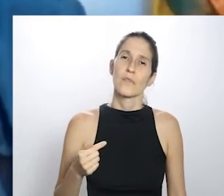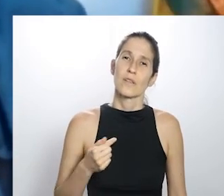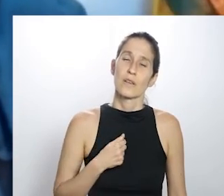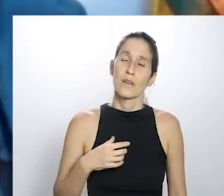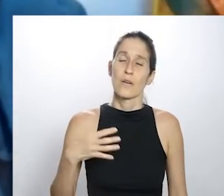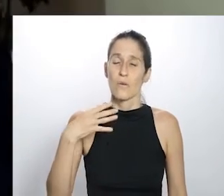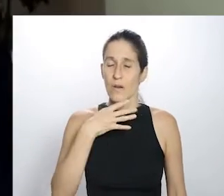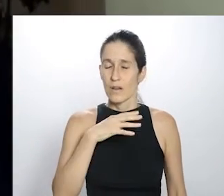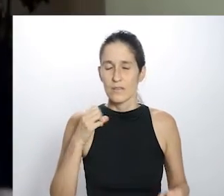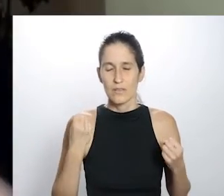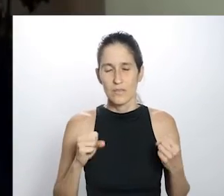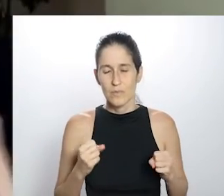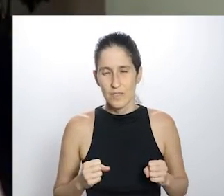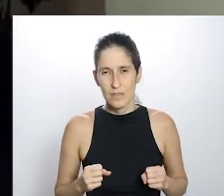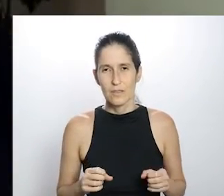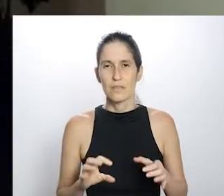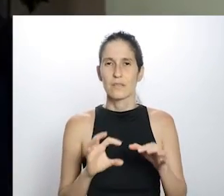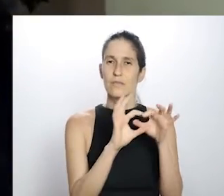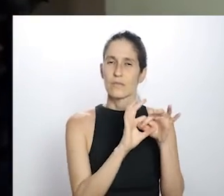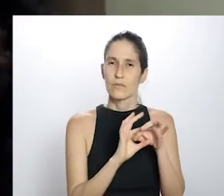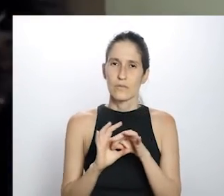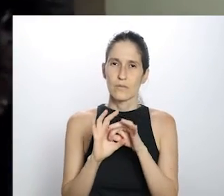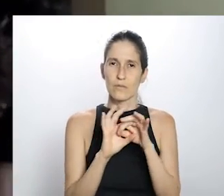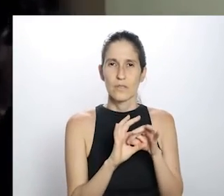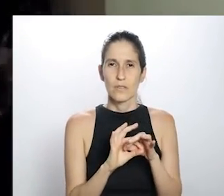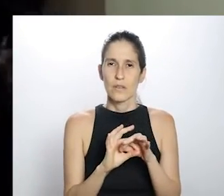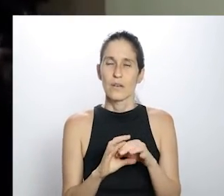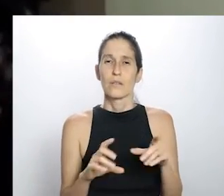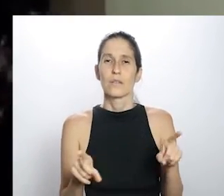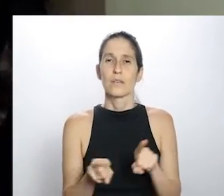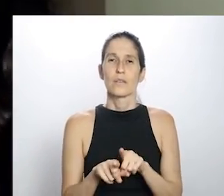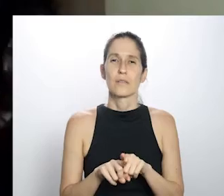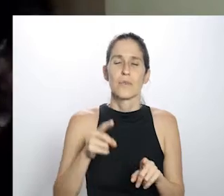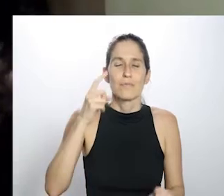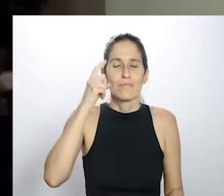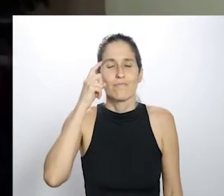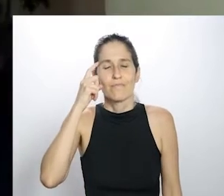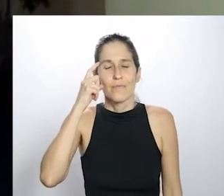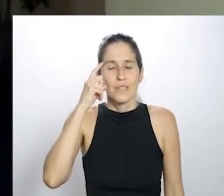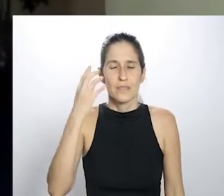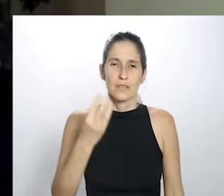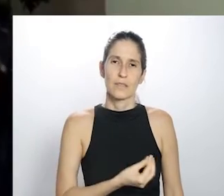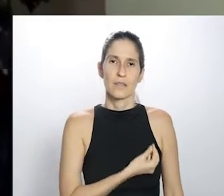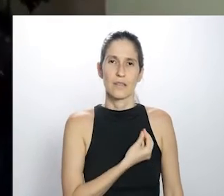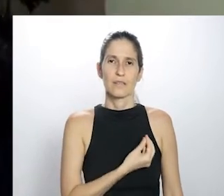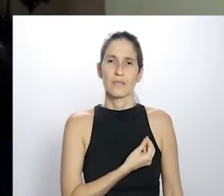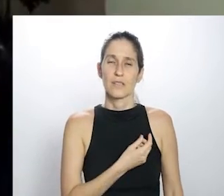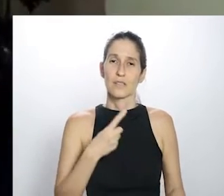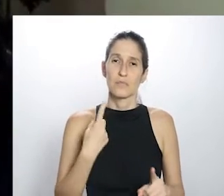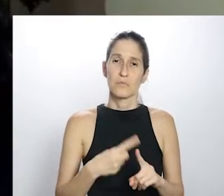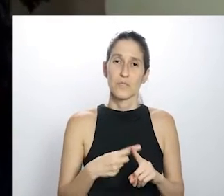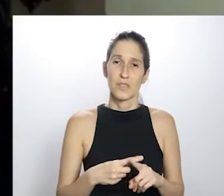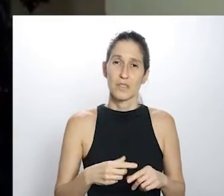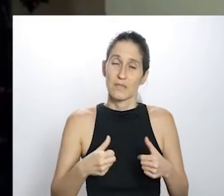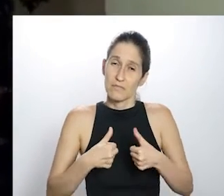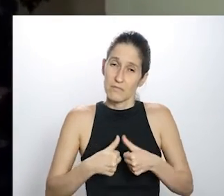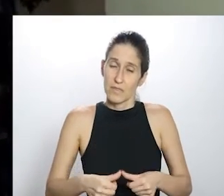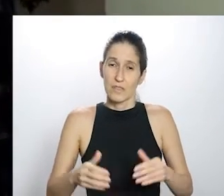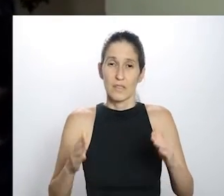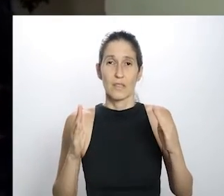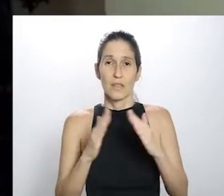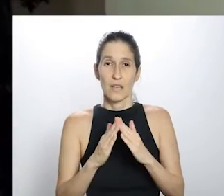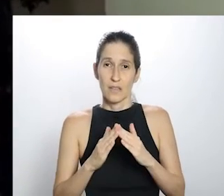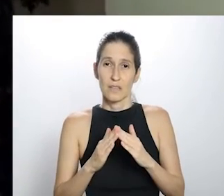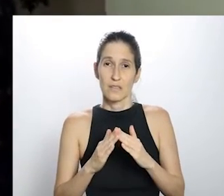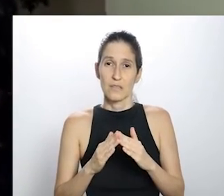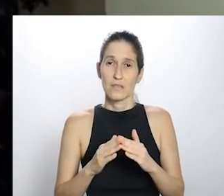deixo é a gente seguir se conectando com a gente mesmo, aproveitar esse momento de distanciamento, esse momento que a gente está mais em casa, como muitas